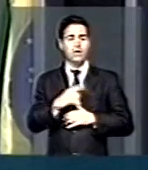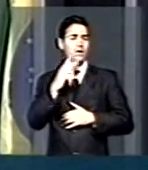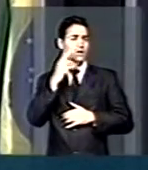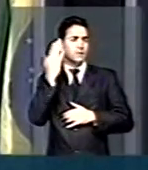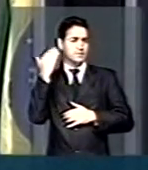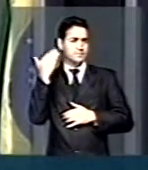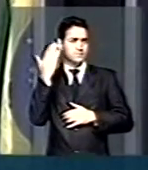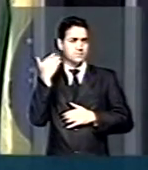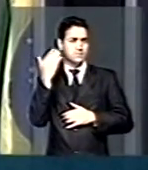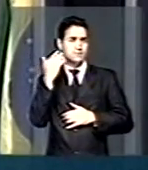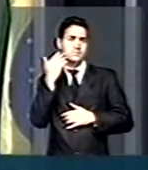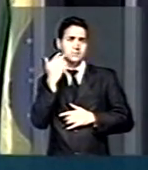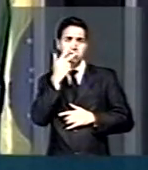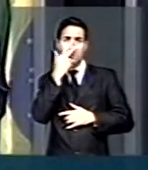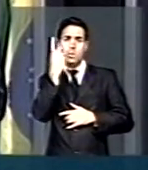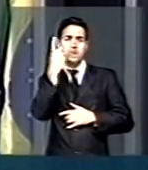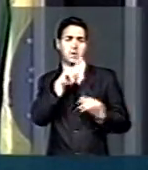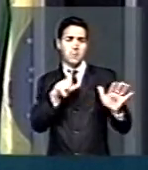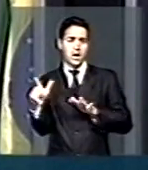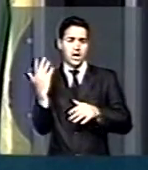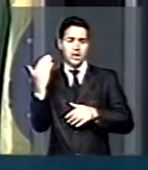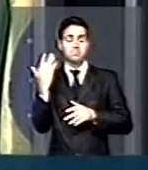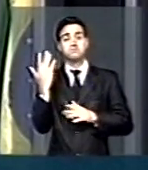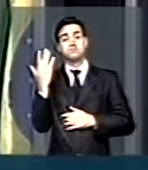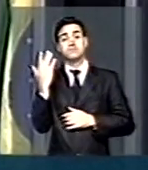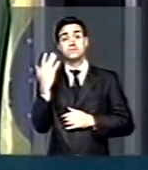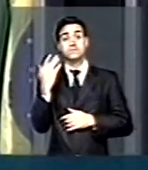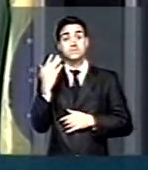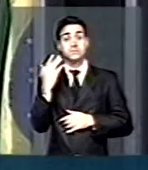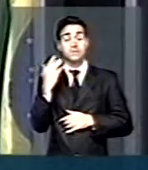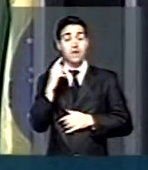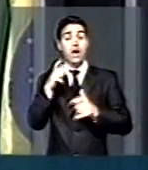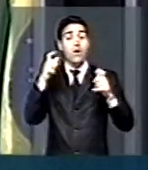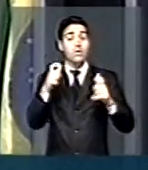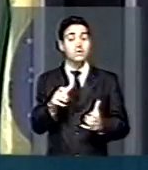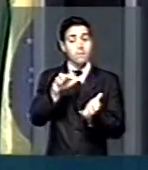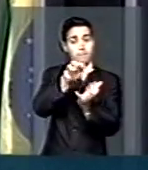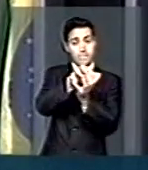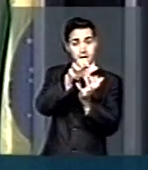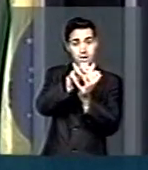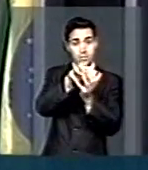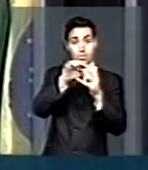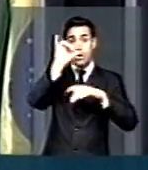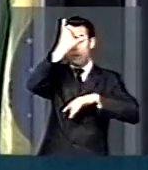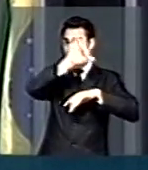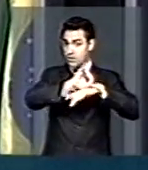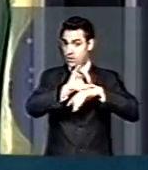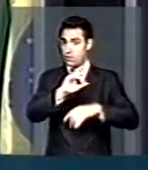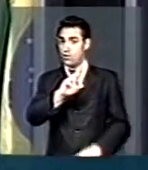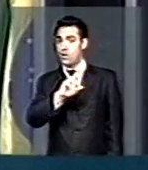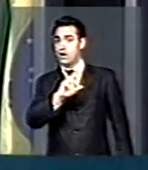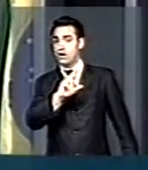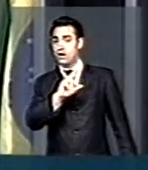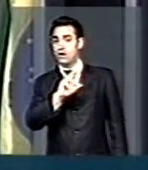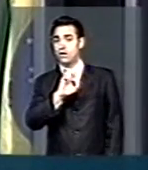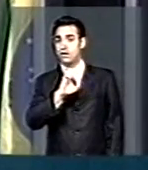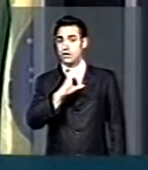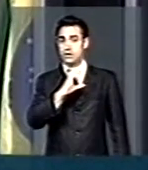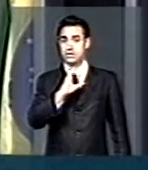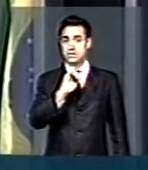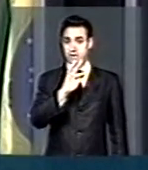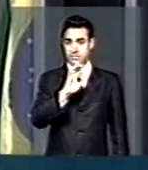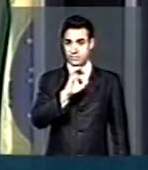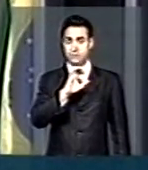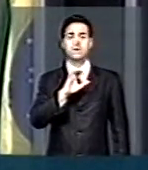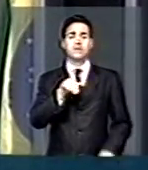assistimos, há pouco mais de uma semana, na capital pernambucana, cidade do Recife, e várias cidades